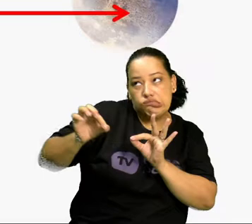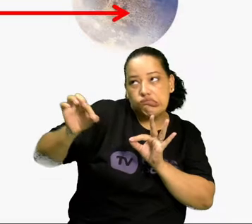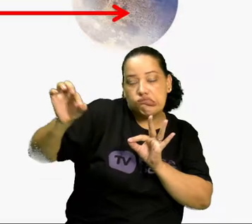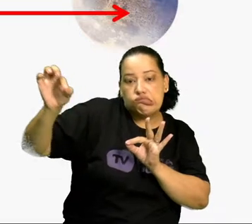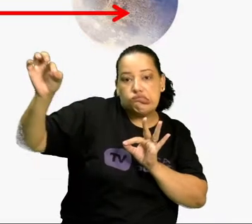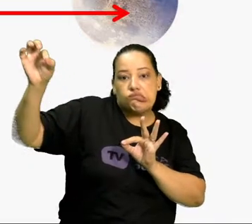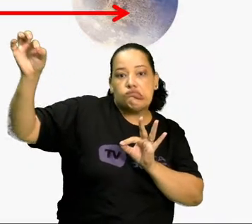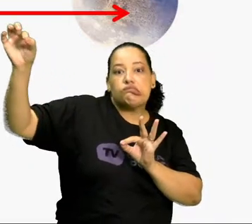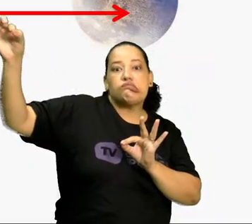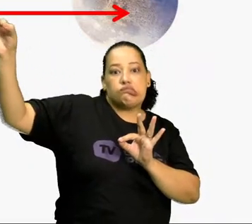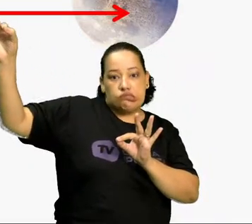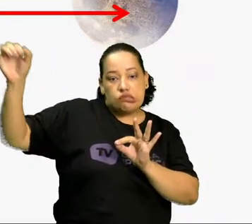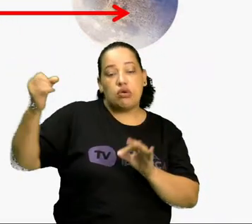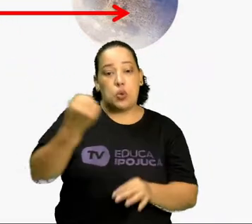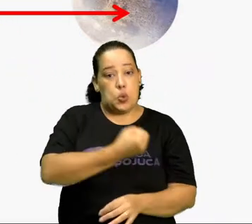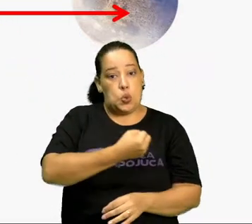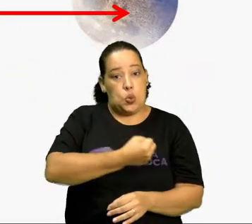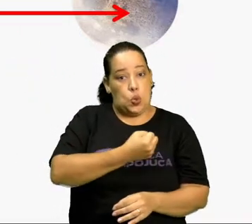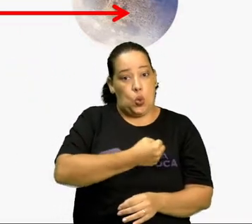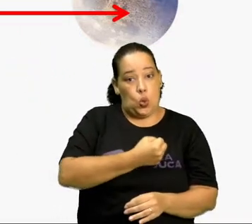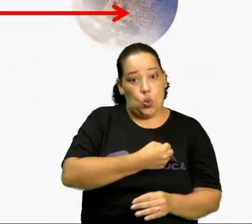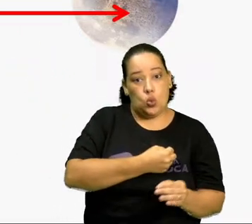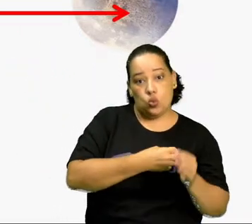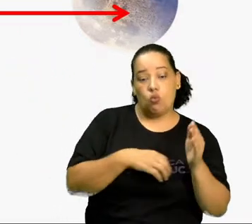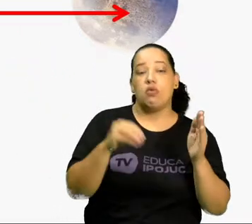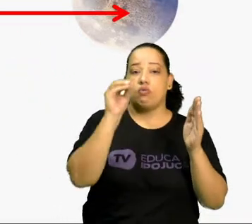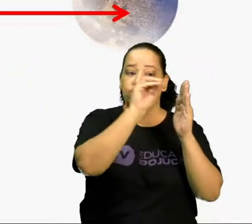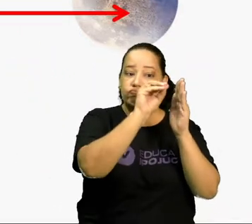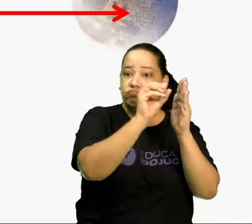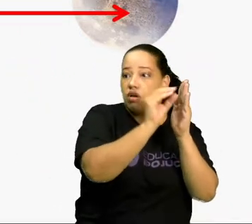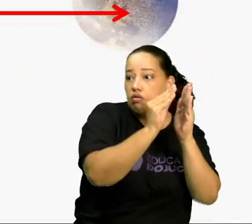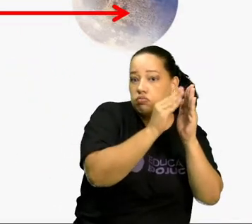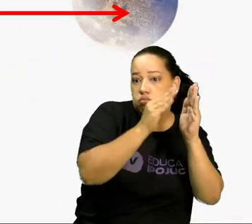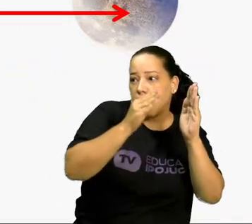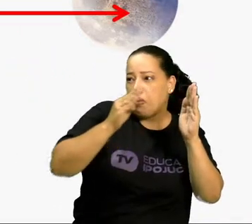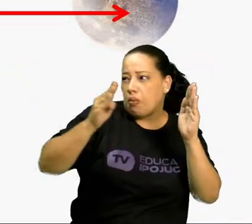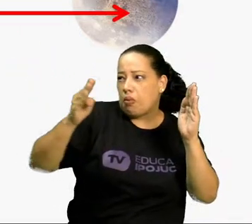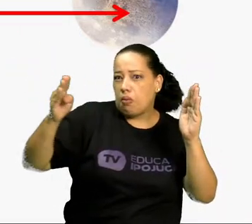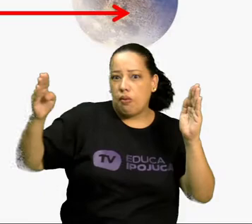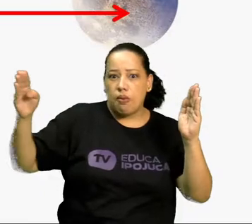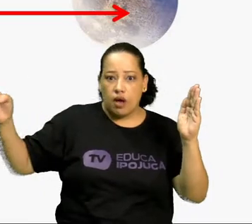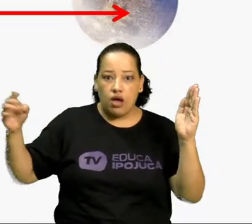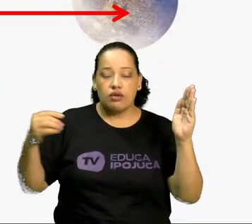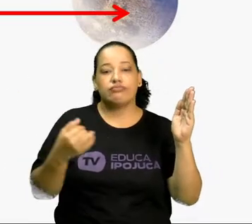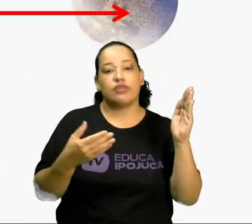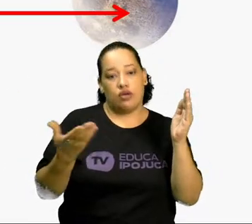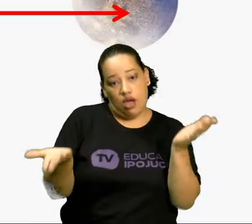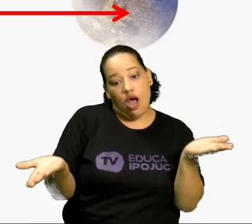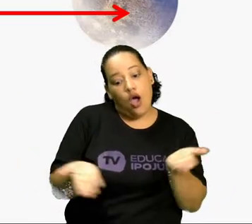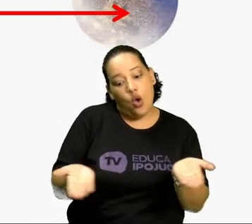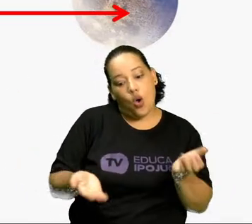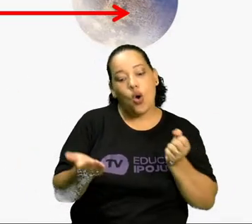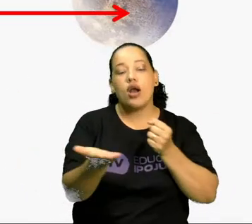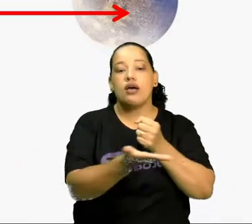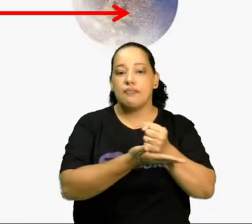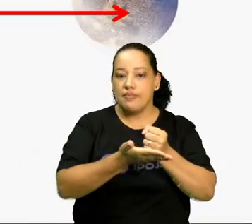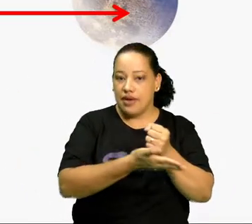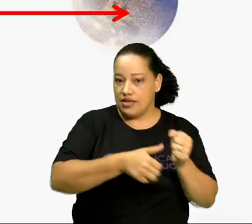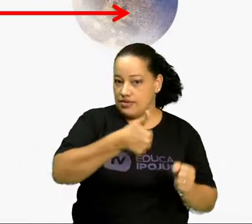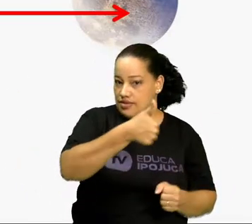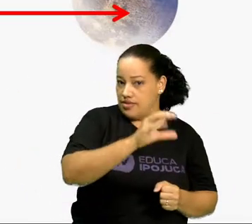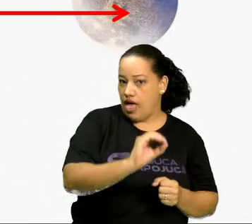um número muito grande. Vamos colocar este número na base 10. Vamos contar todos os zeros.